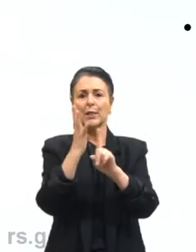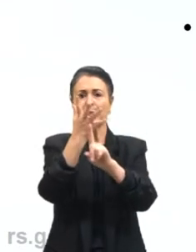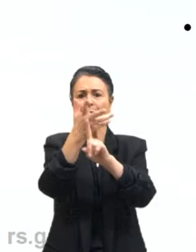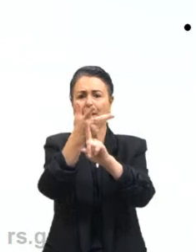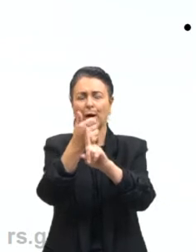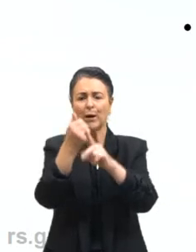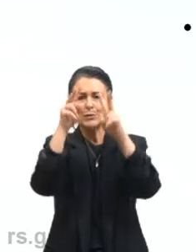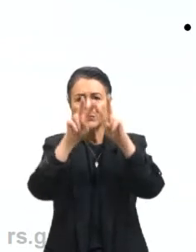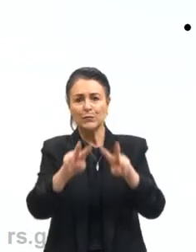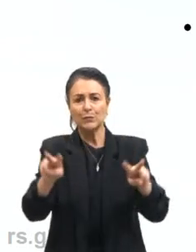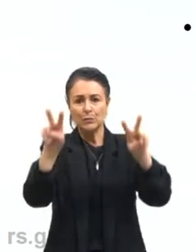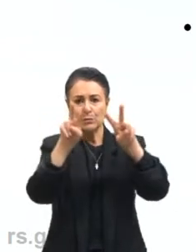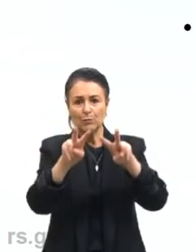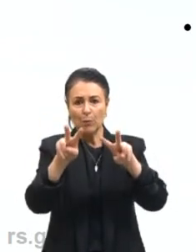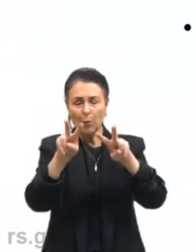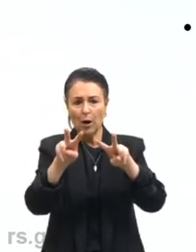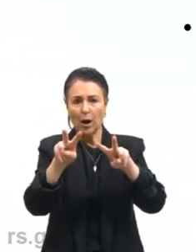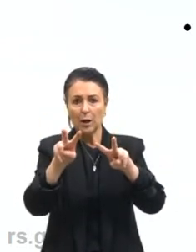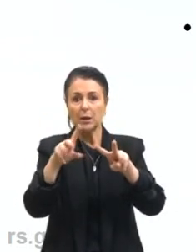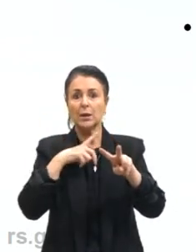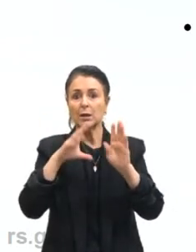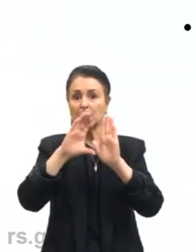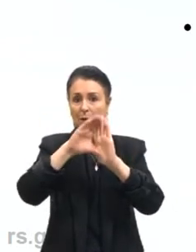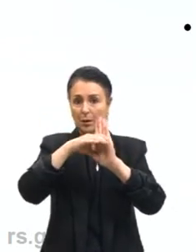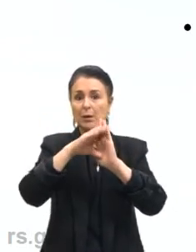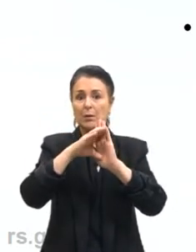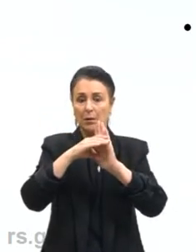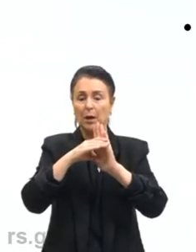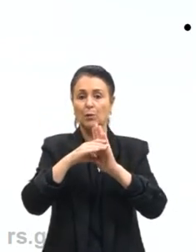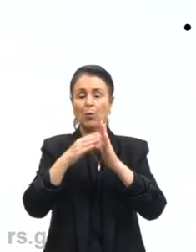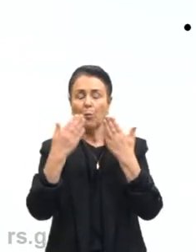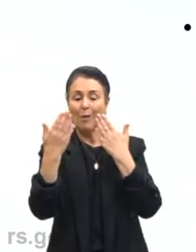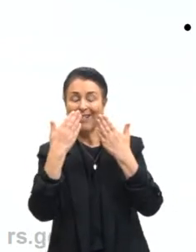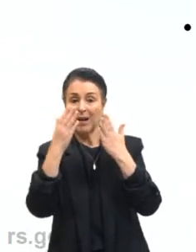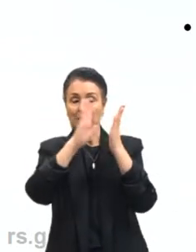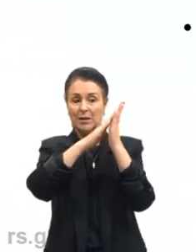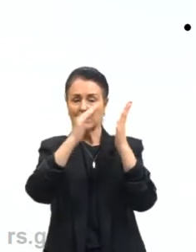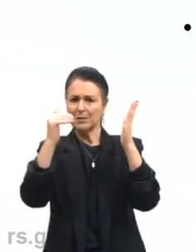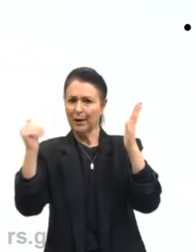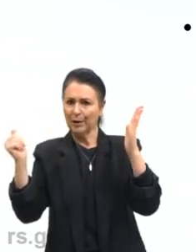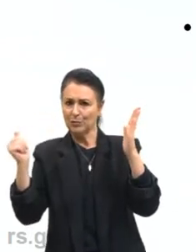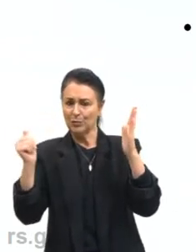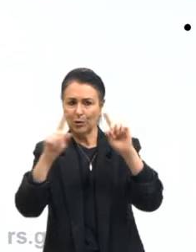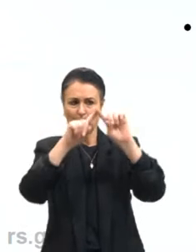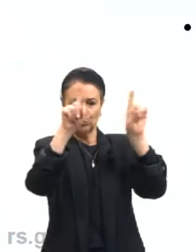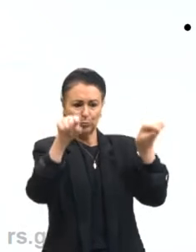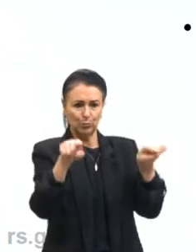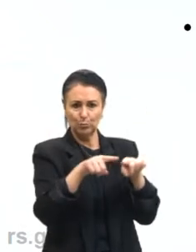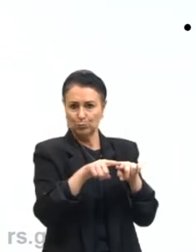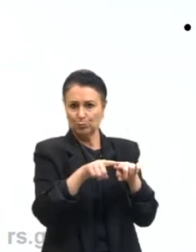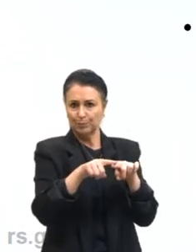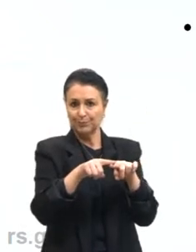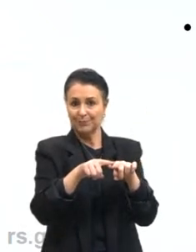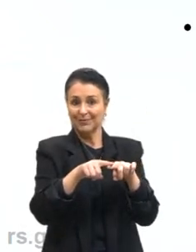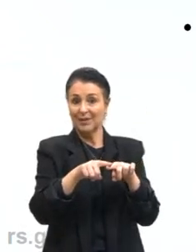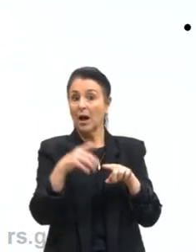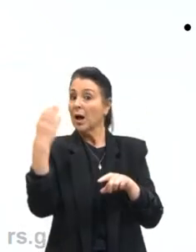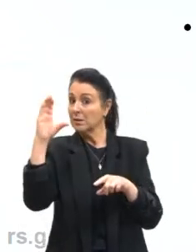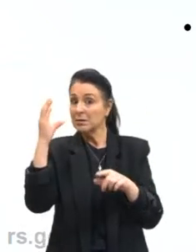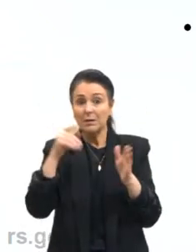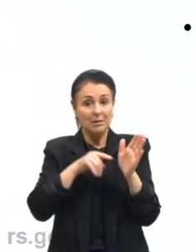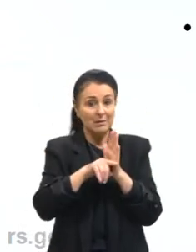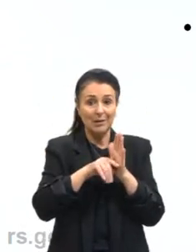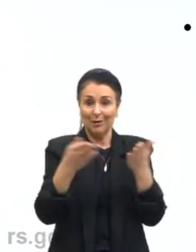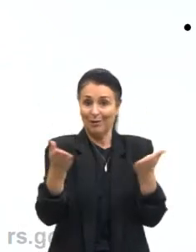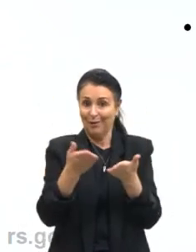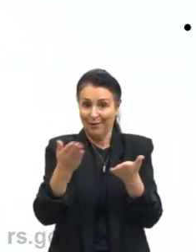artes visuais, a gente trabalha muito com esse conceito de uma análise estética sobre a obra. Aqui é a ciência que entra em cena. Então